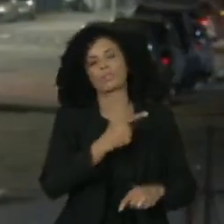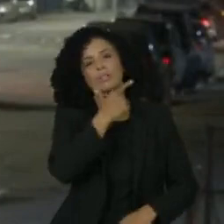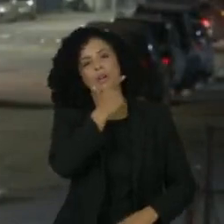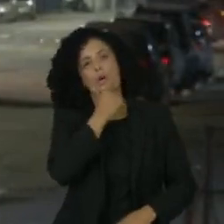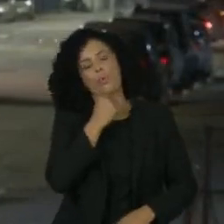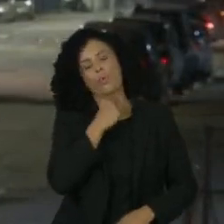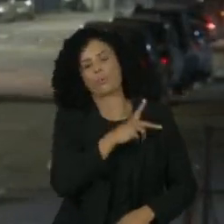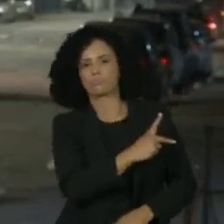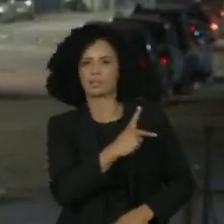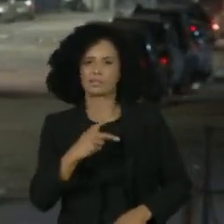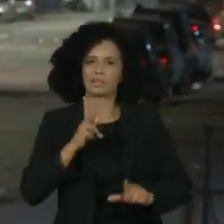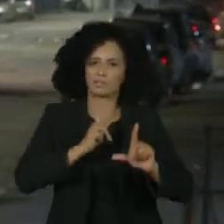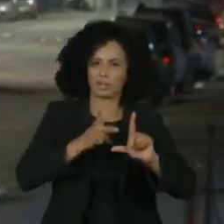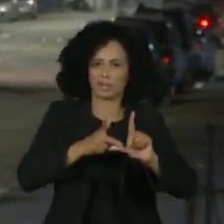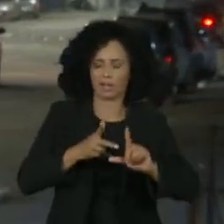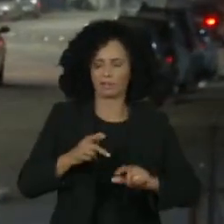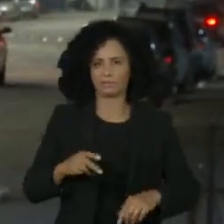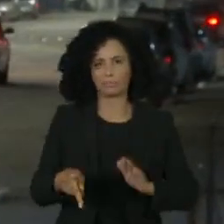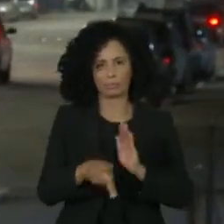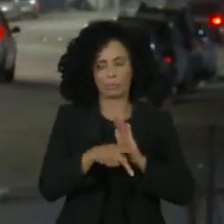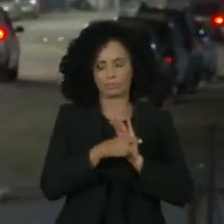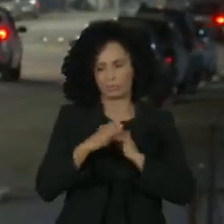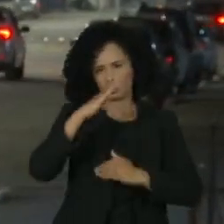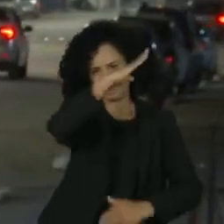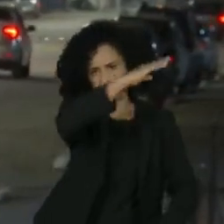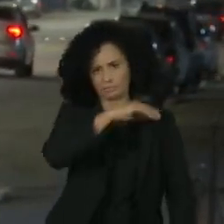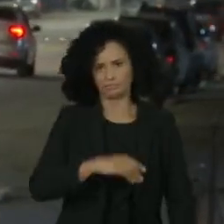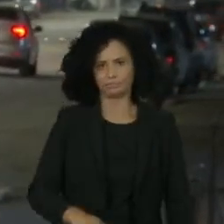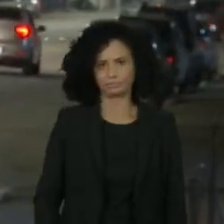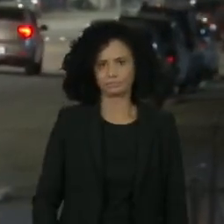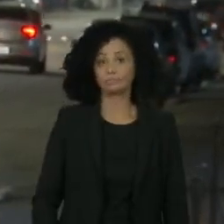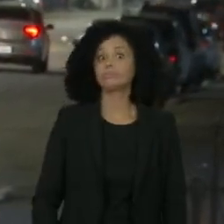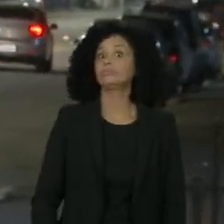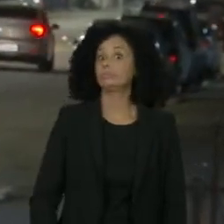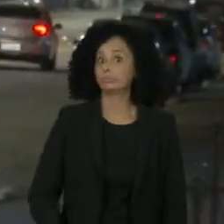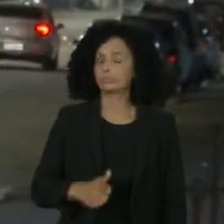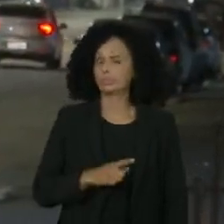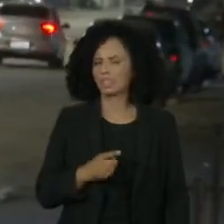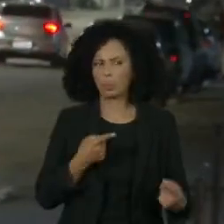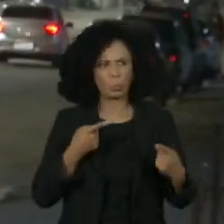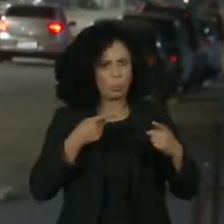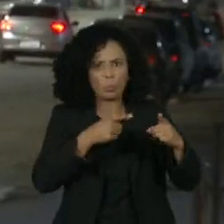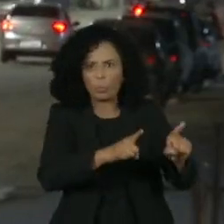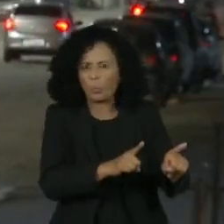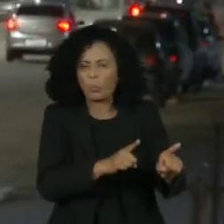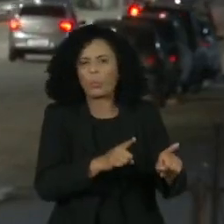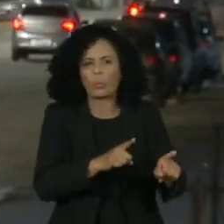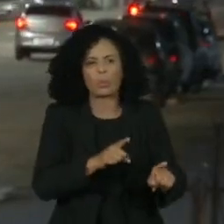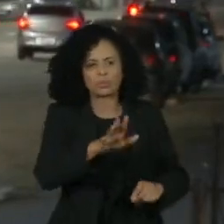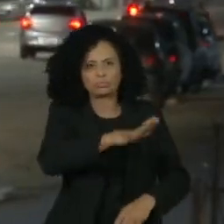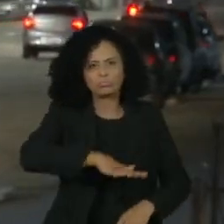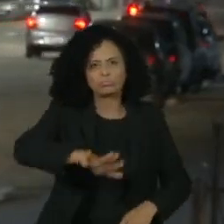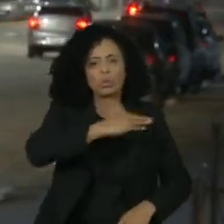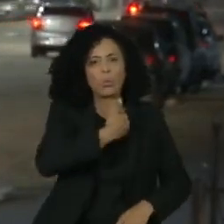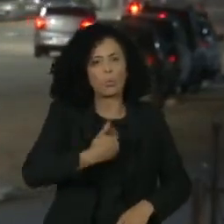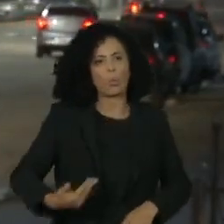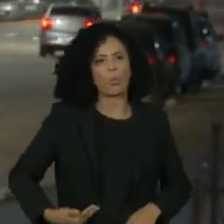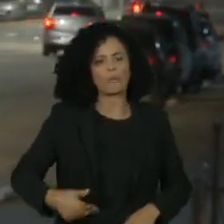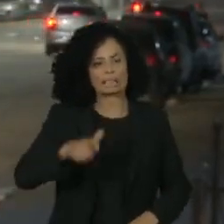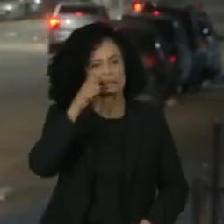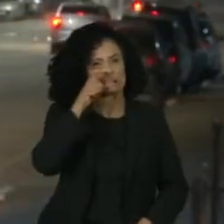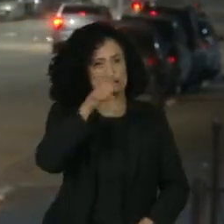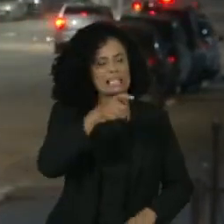Nenhum dos citados na reportagem quis se pronunciar. A oposição criticou o uso da estrutura do Estado para interesses